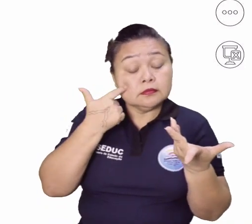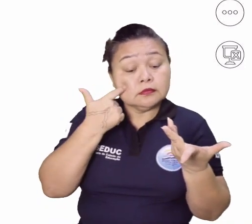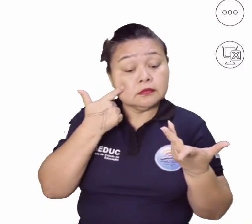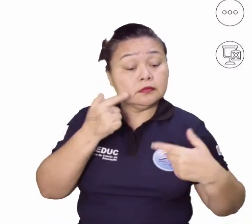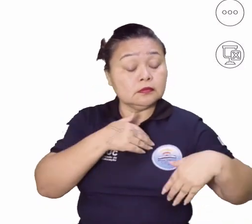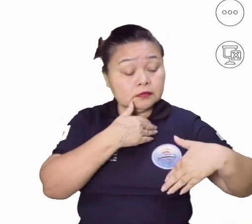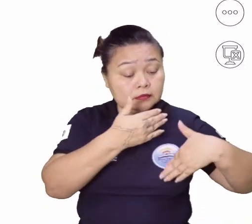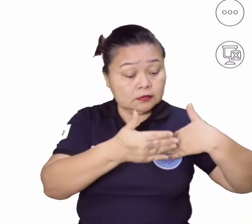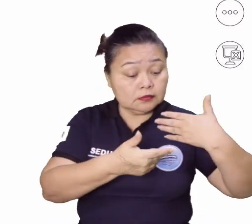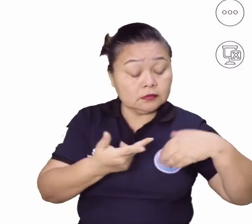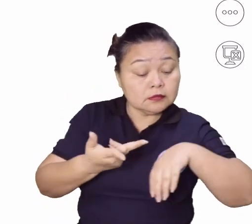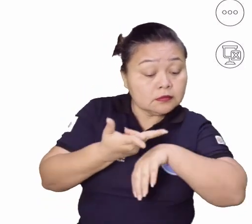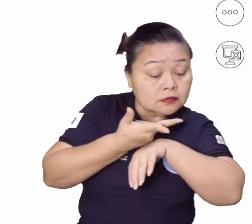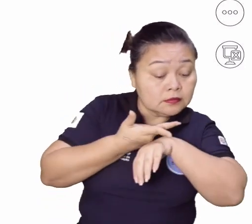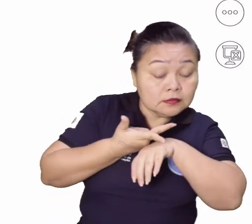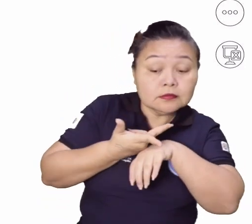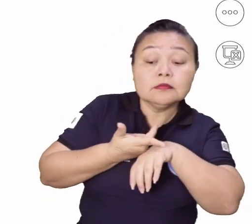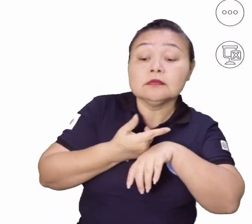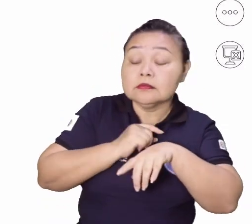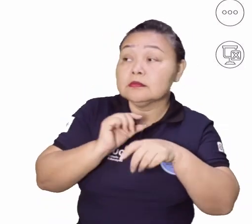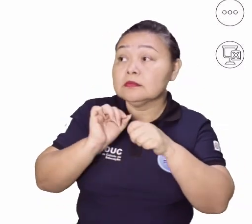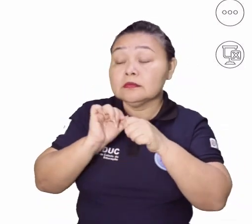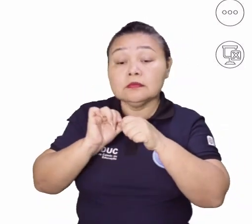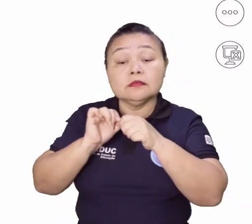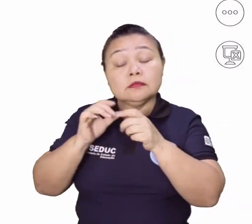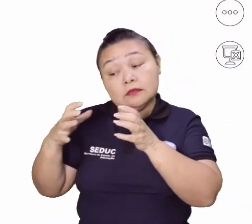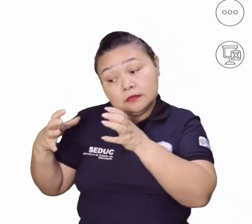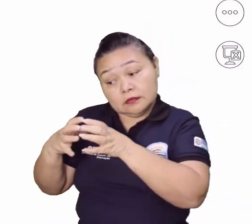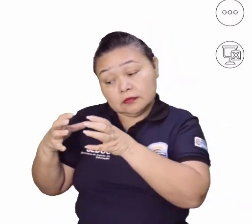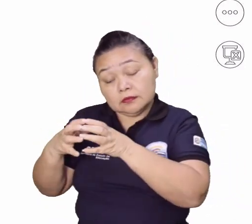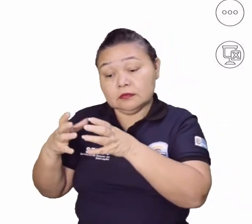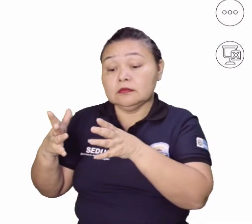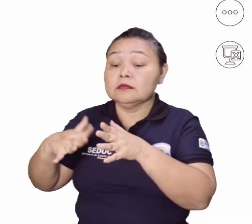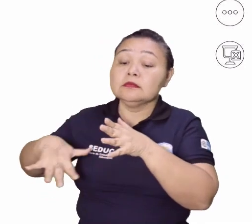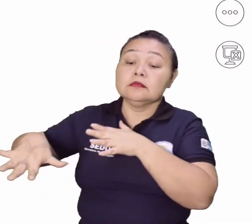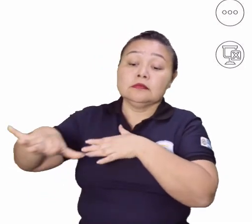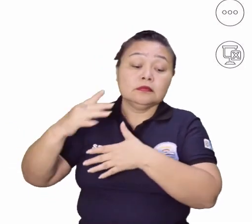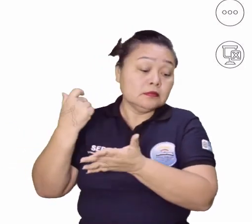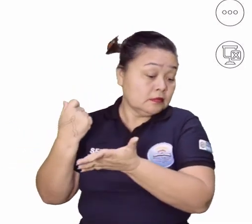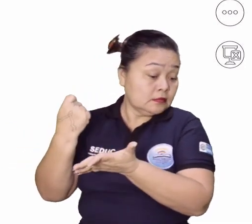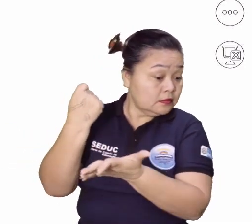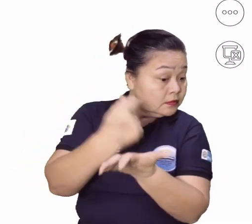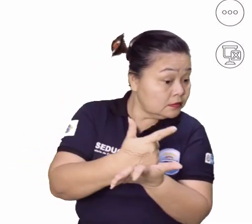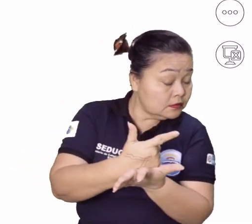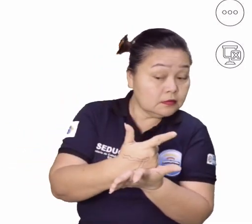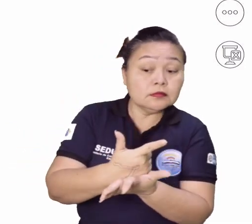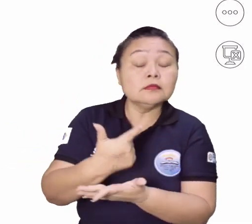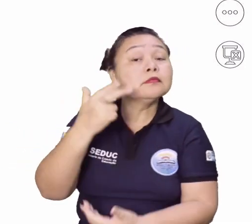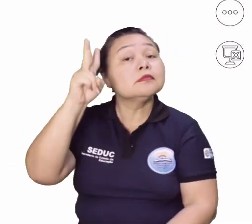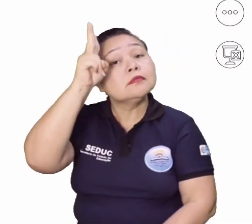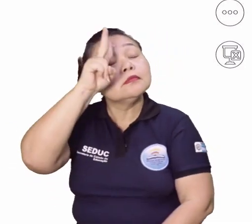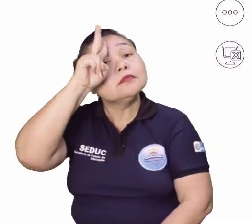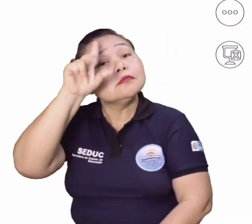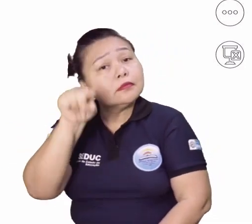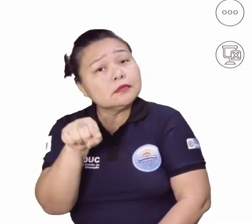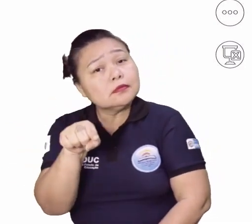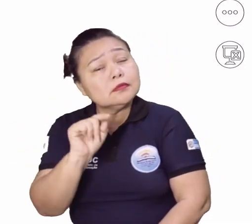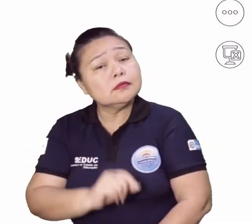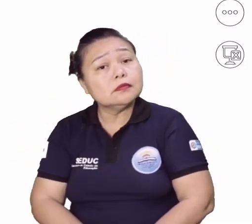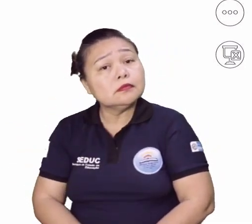demandado, né? Pela categoria, pela clientela. E aí, vocês lembraram agora qual é a questão?